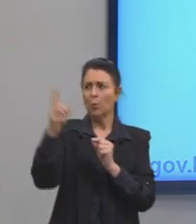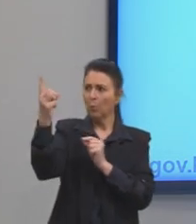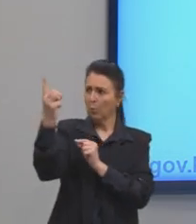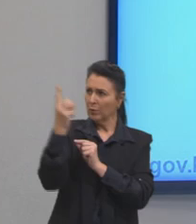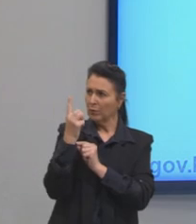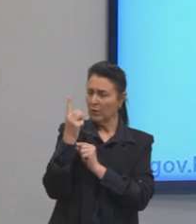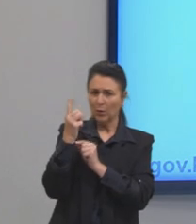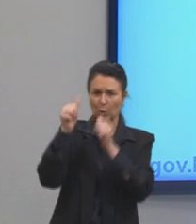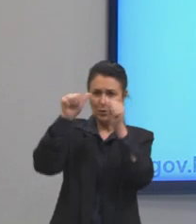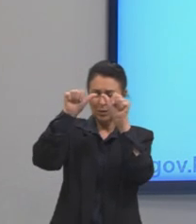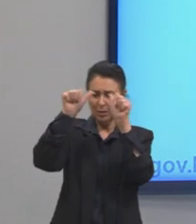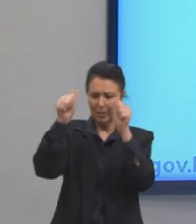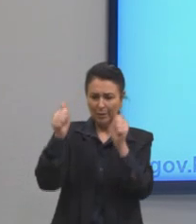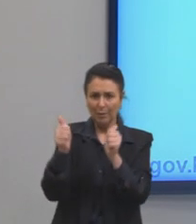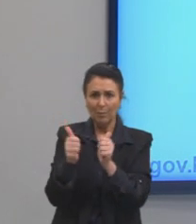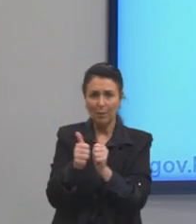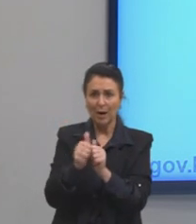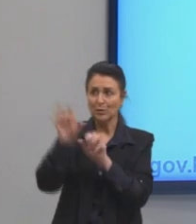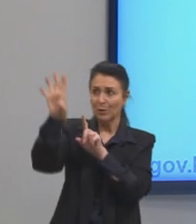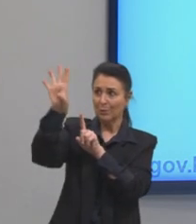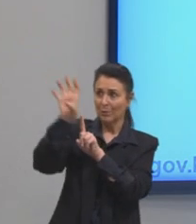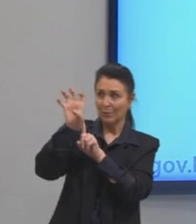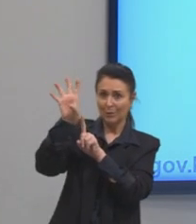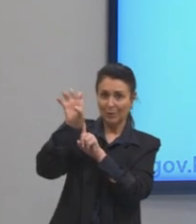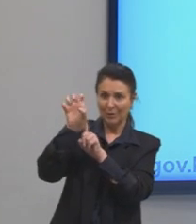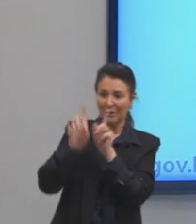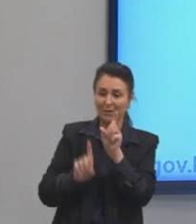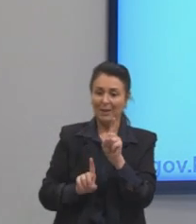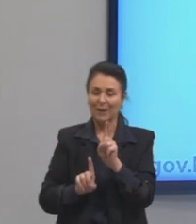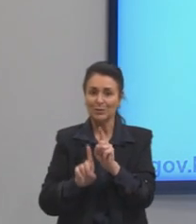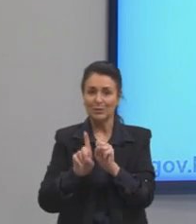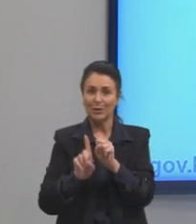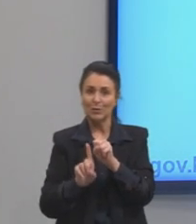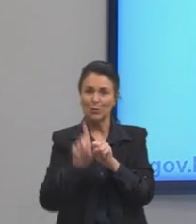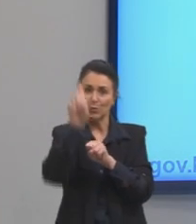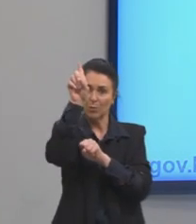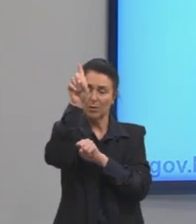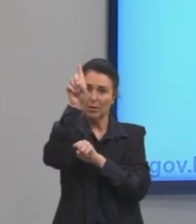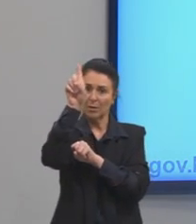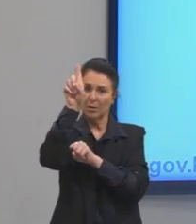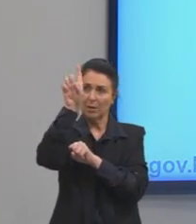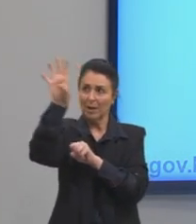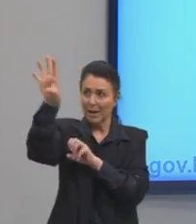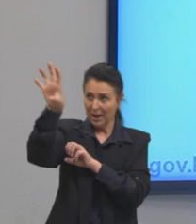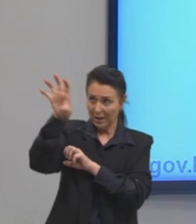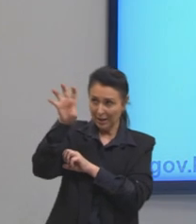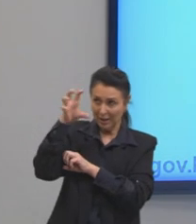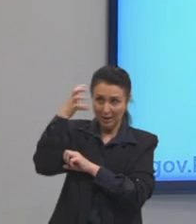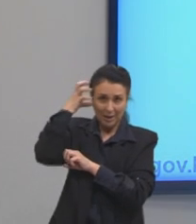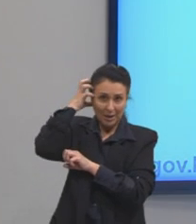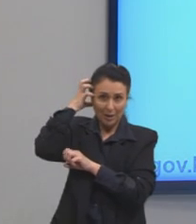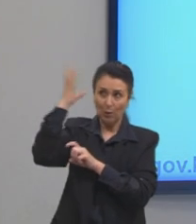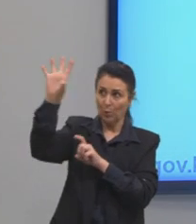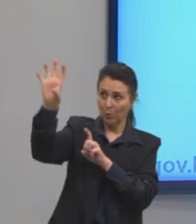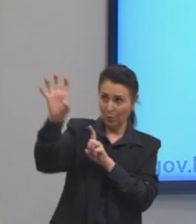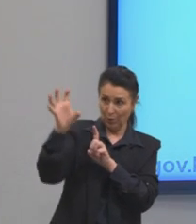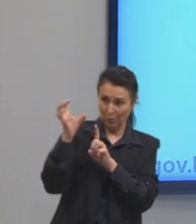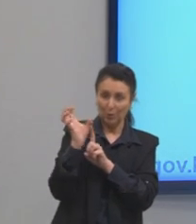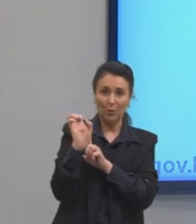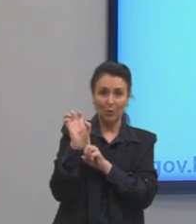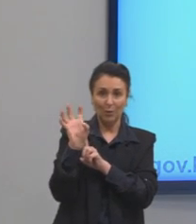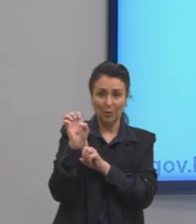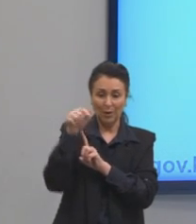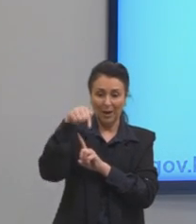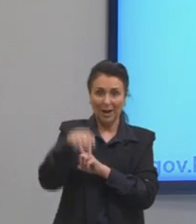imagem pela antena transmissora da sonda e sua recepção por uma antena receptora na Terra